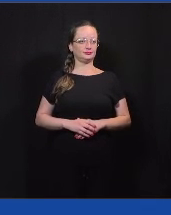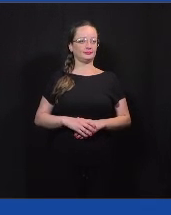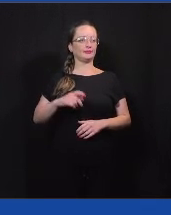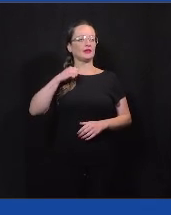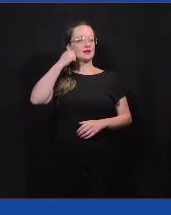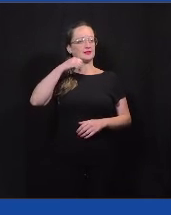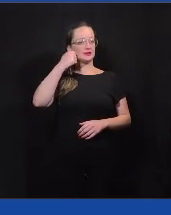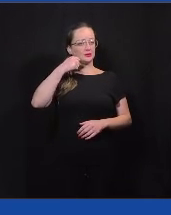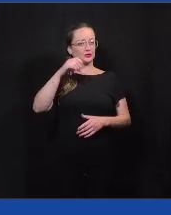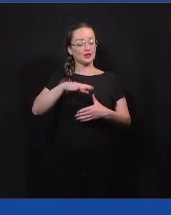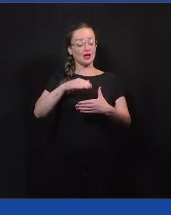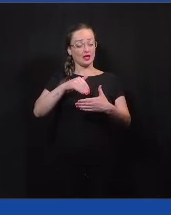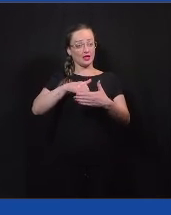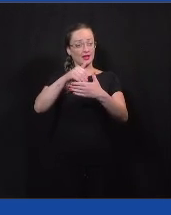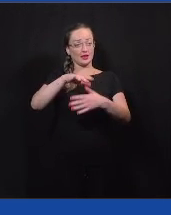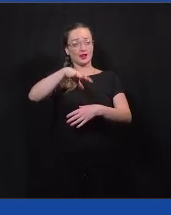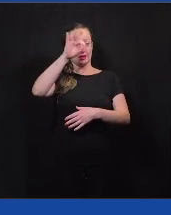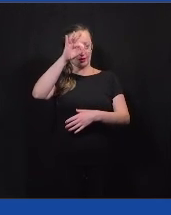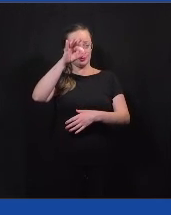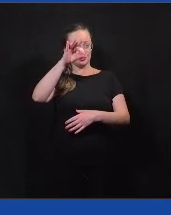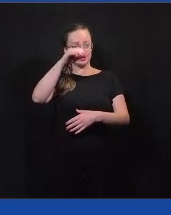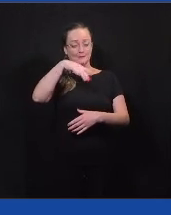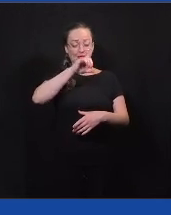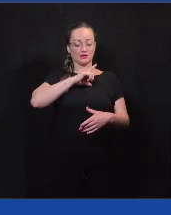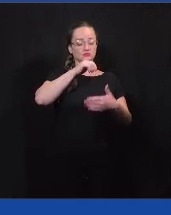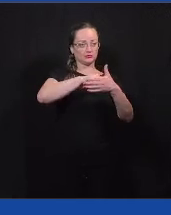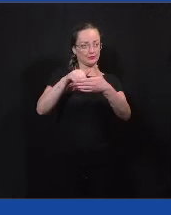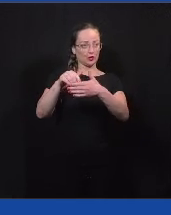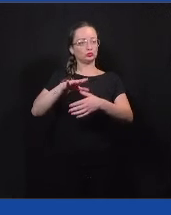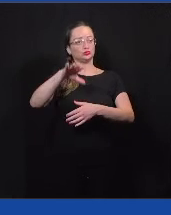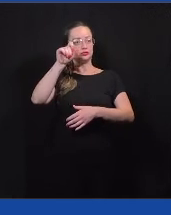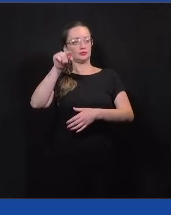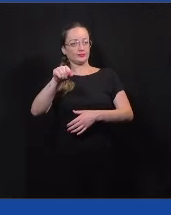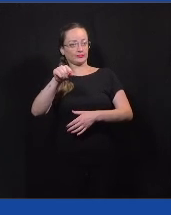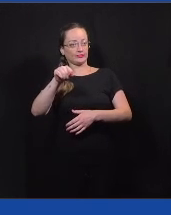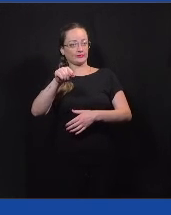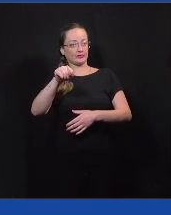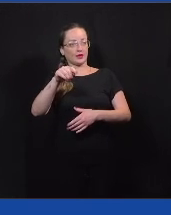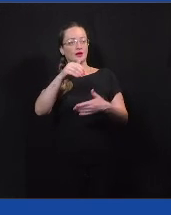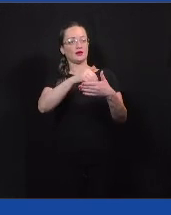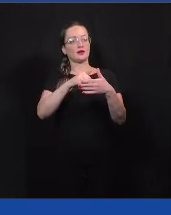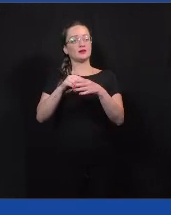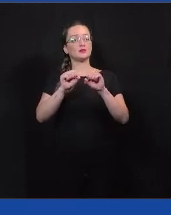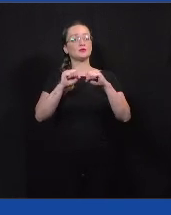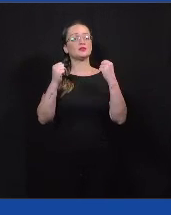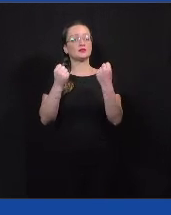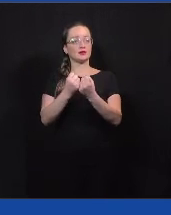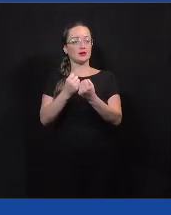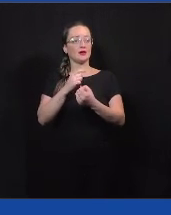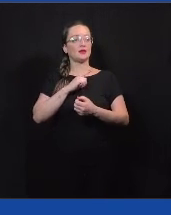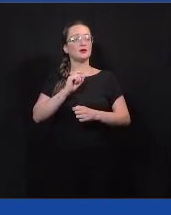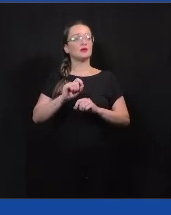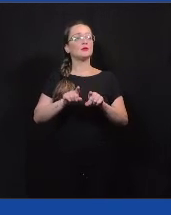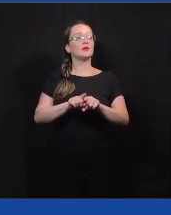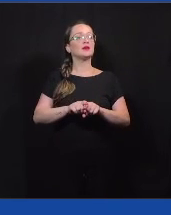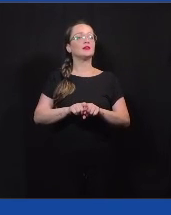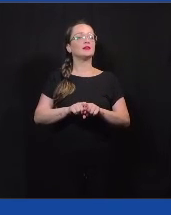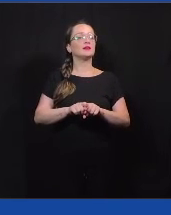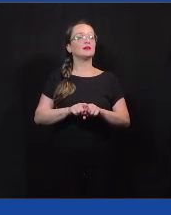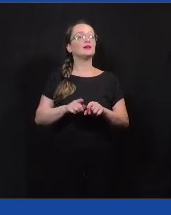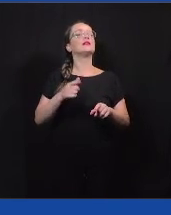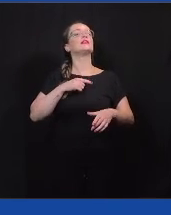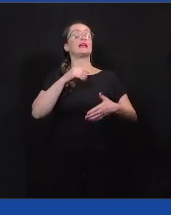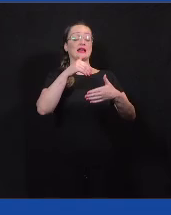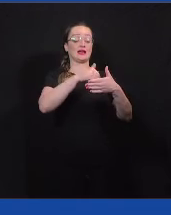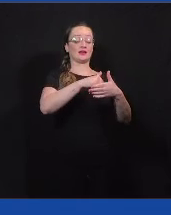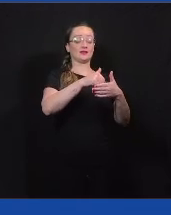eleitos, mais votados são os eleitos e, na eleição do Senado, também ocorre um ano. Em uma eleição,